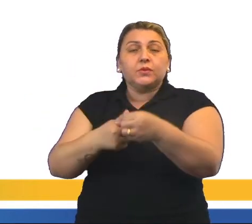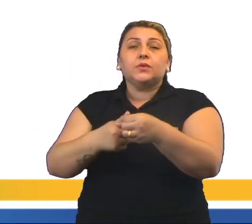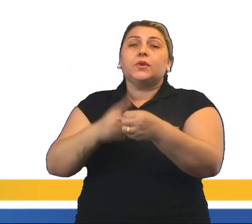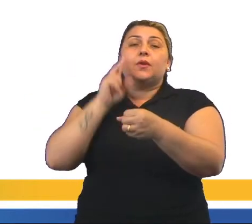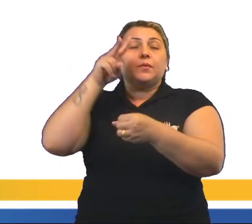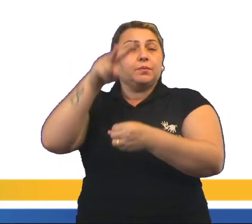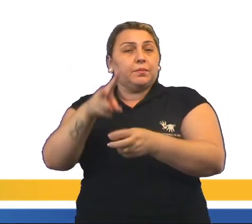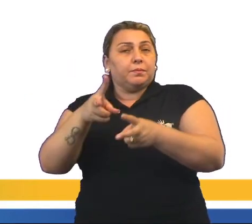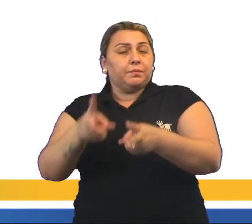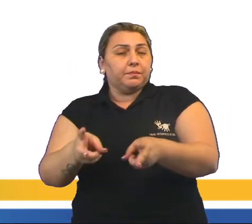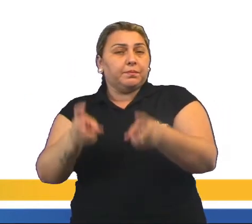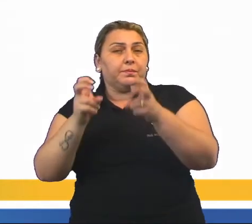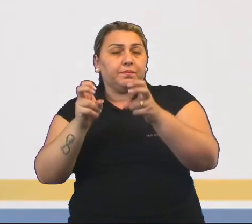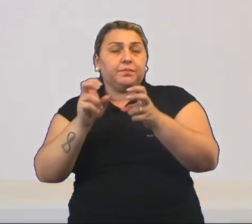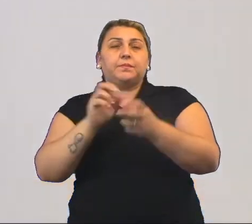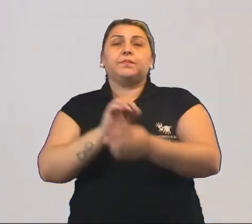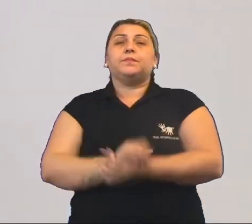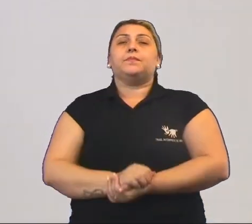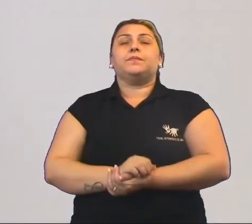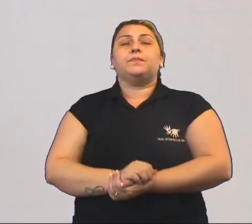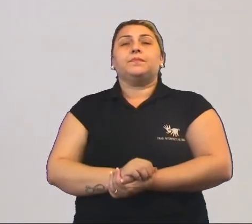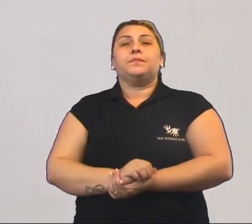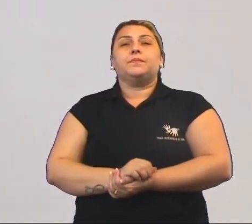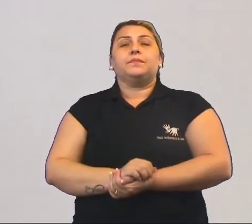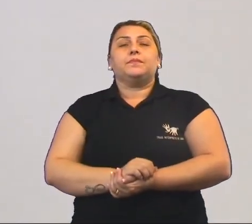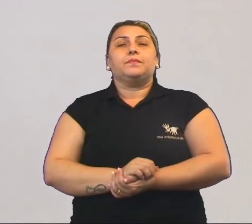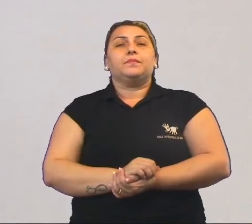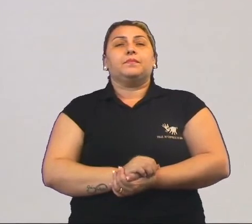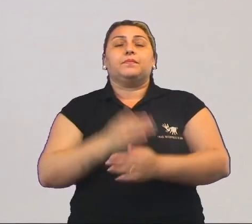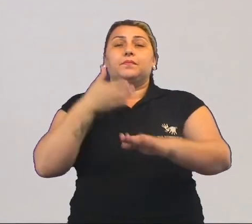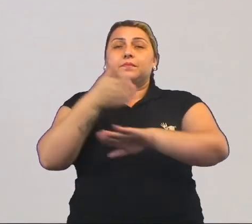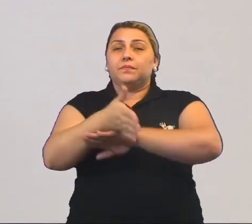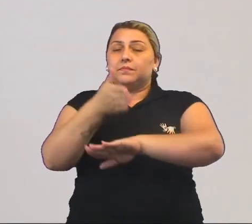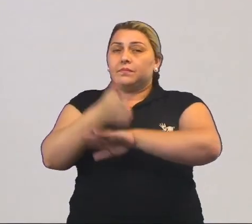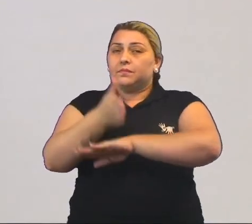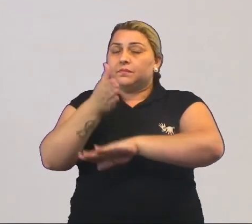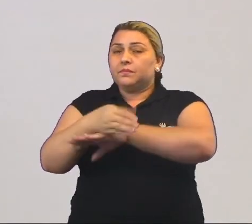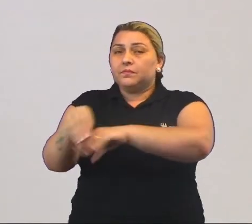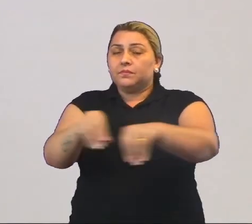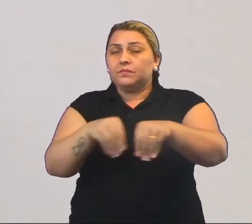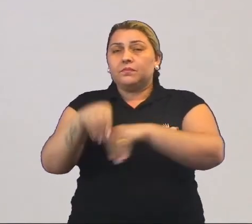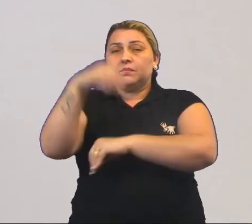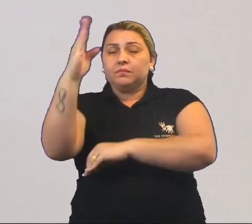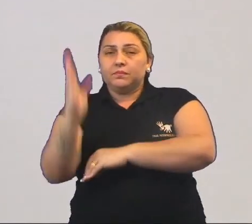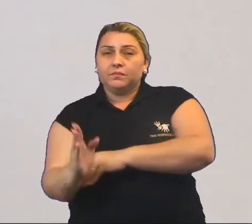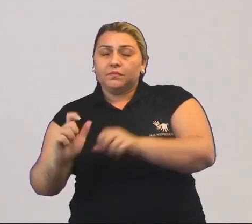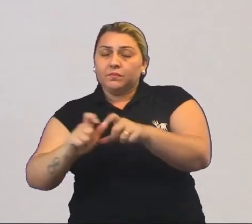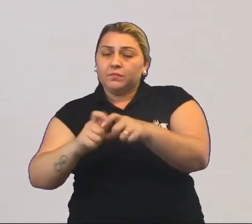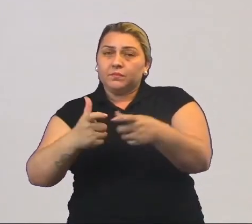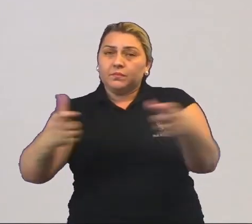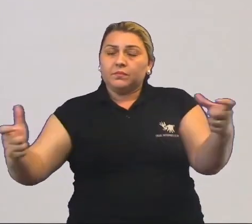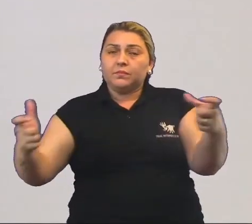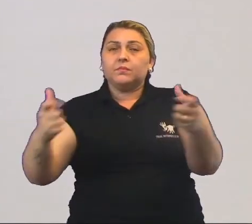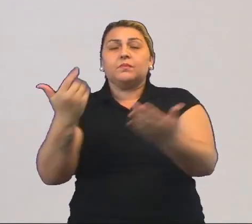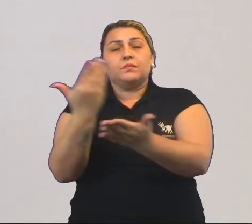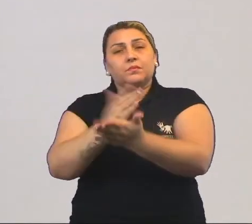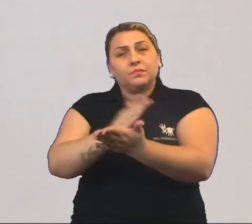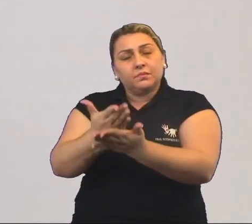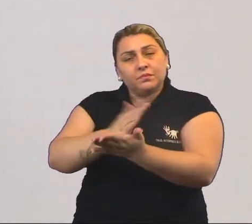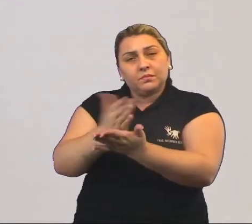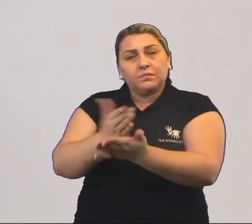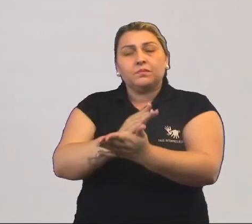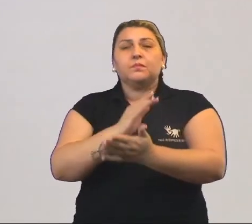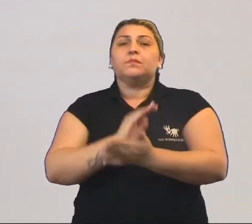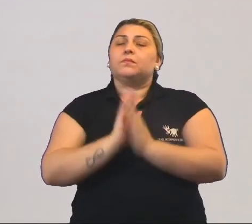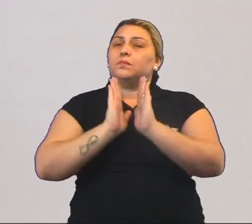vimos, foi através disso que eles foram entrando no território brasileiro e foram expandindo essas fronteiras, esses territórios que